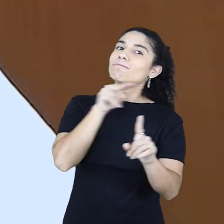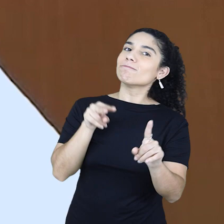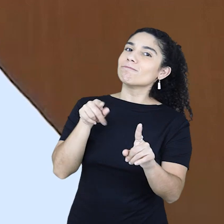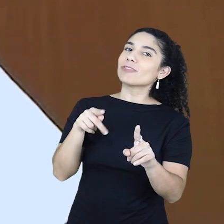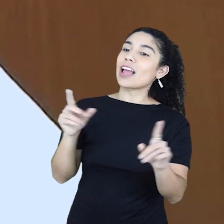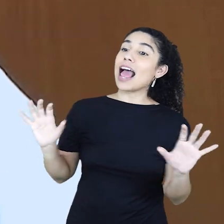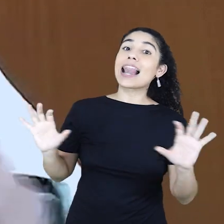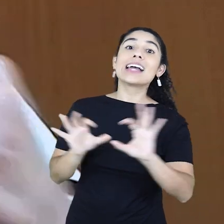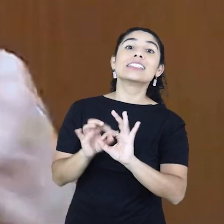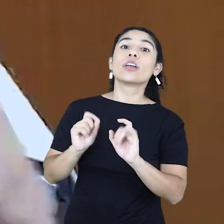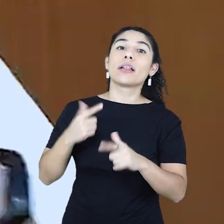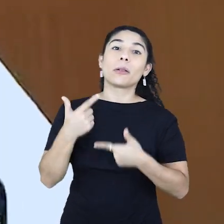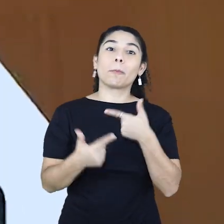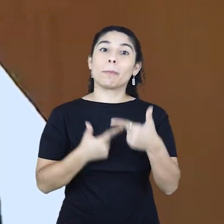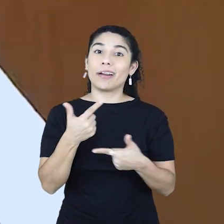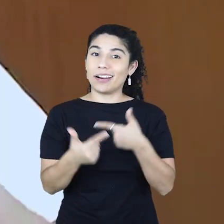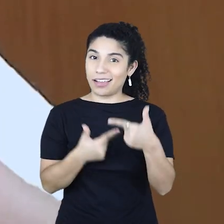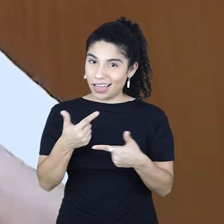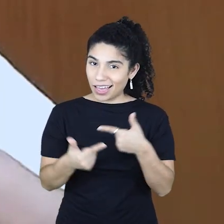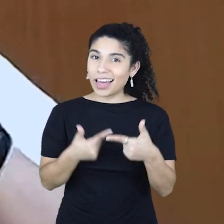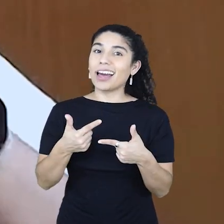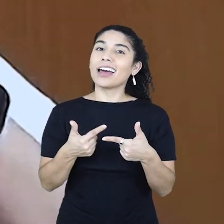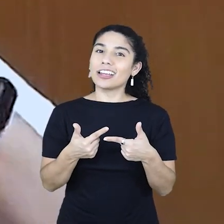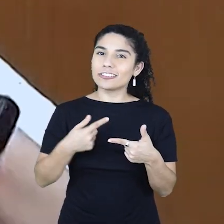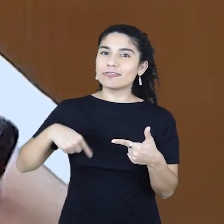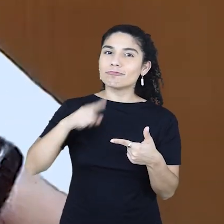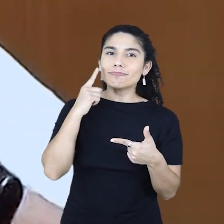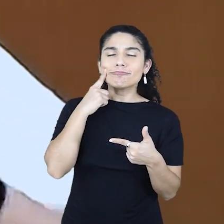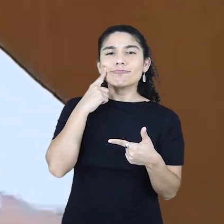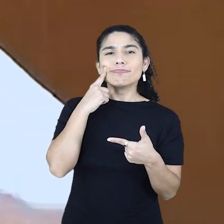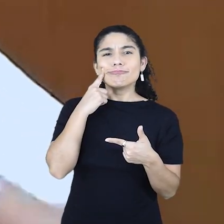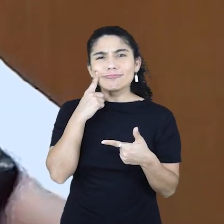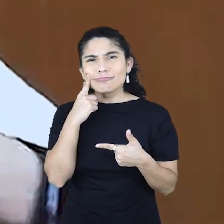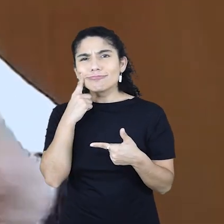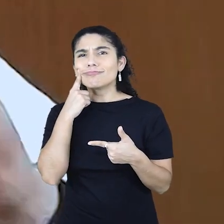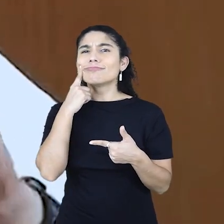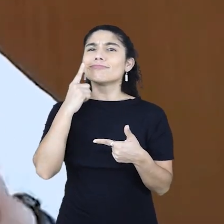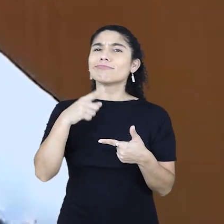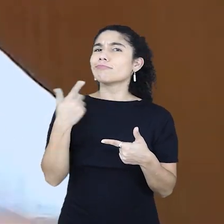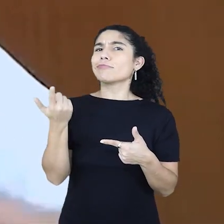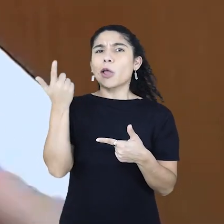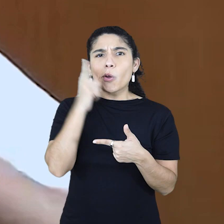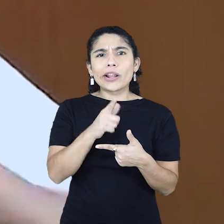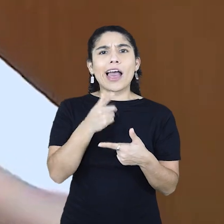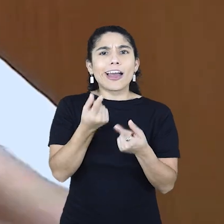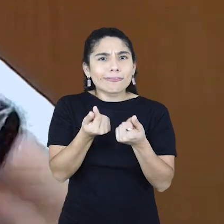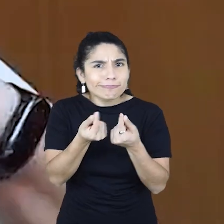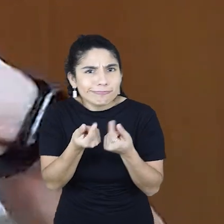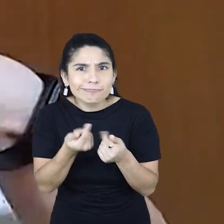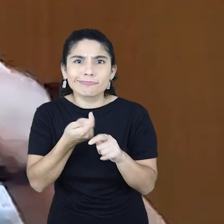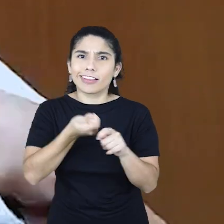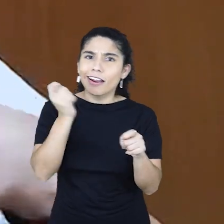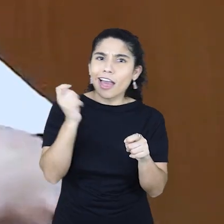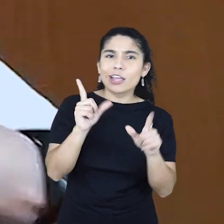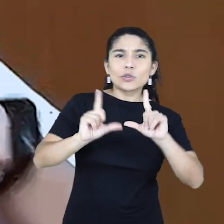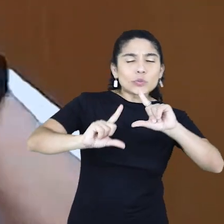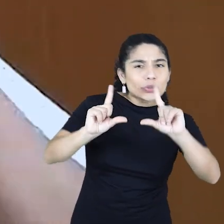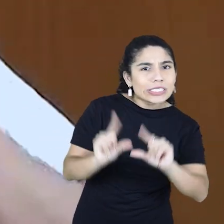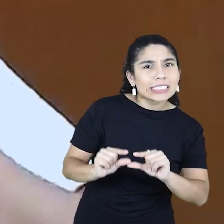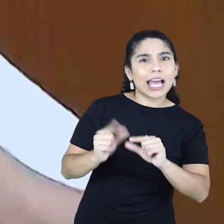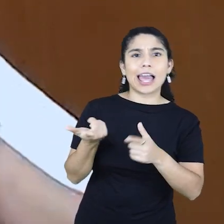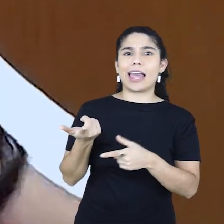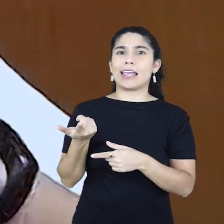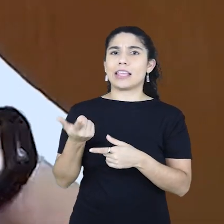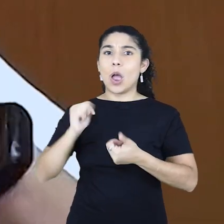ótica, né? Da relação de trabalho. Então, as apenadas geravam renda, conseguiam fazer a redução penal delas,